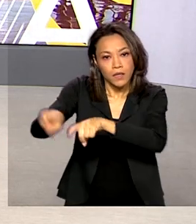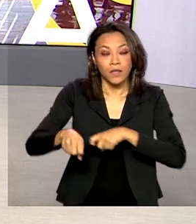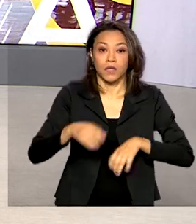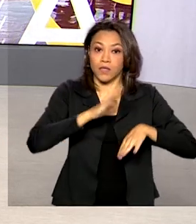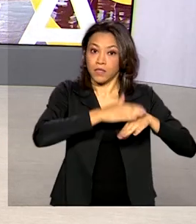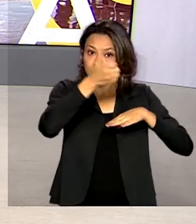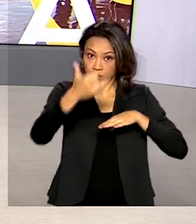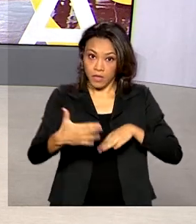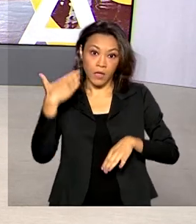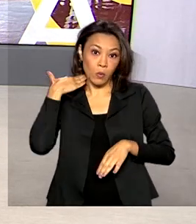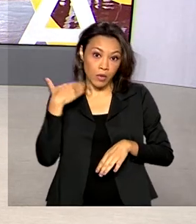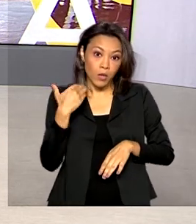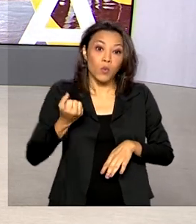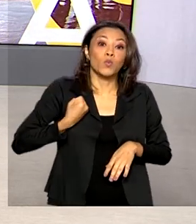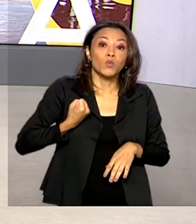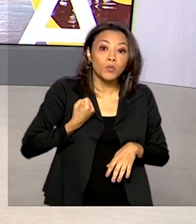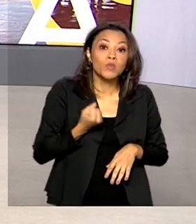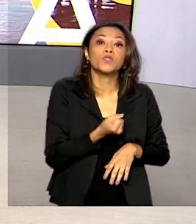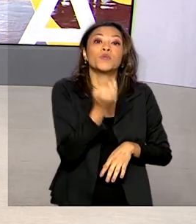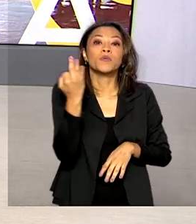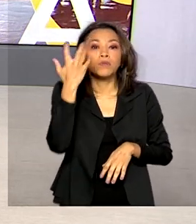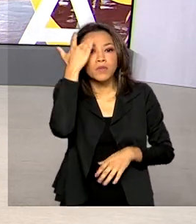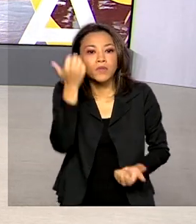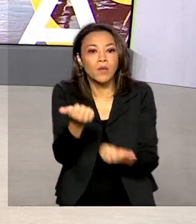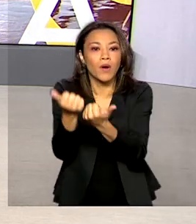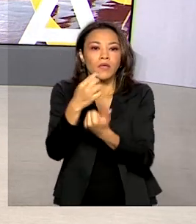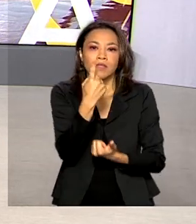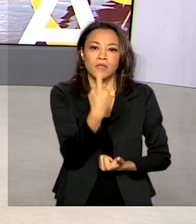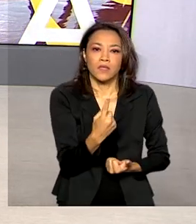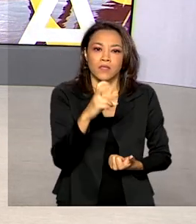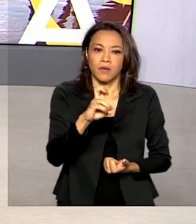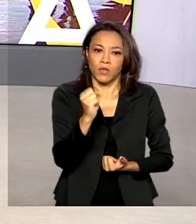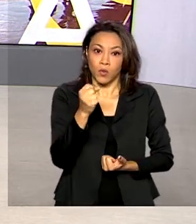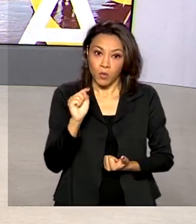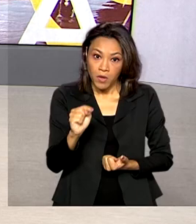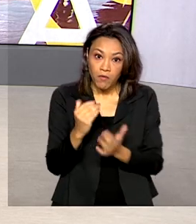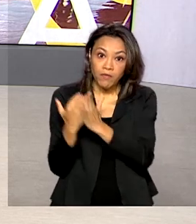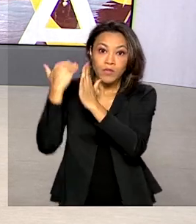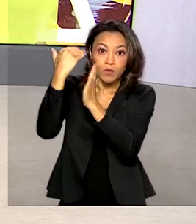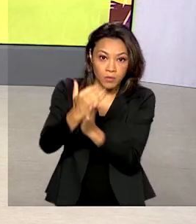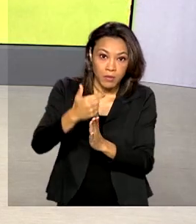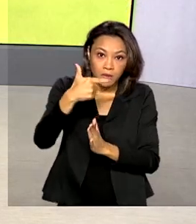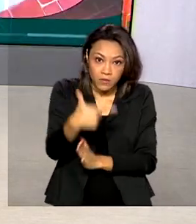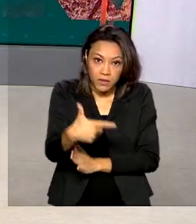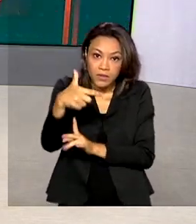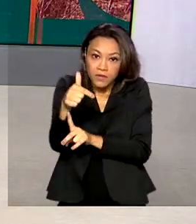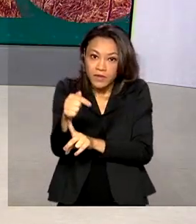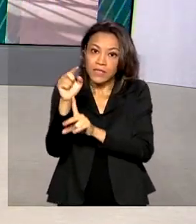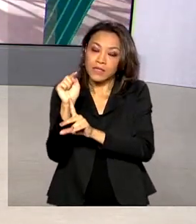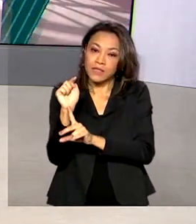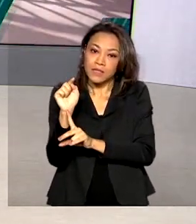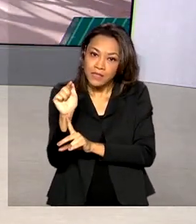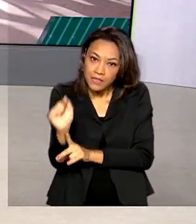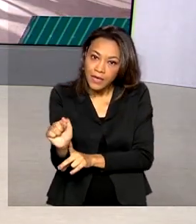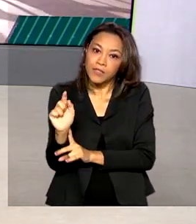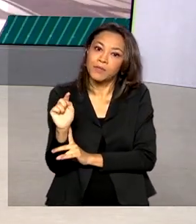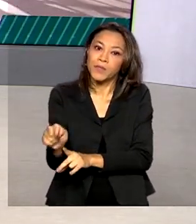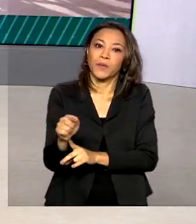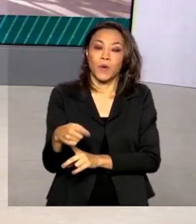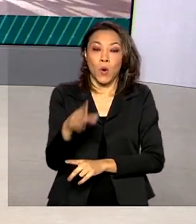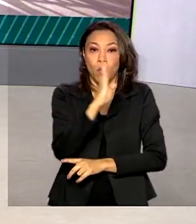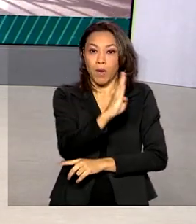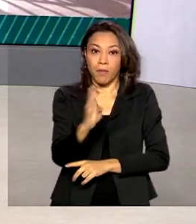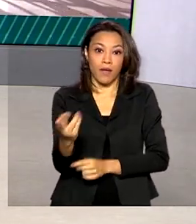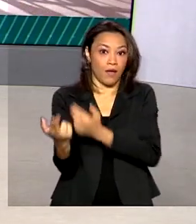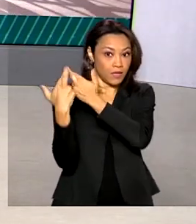de produtores atendidos vai passar de 158 mil para 227 mil. O Banco do Brasil é responsável